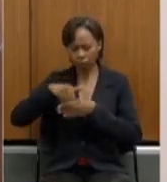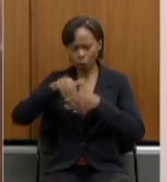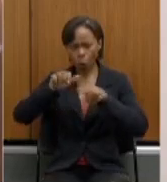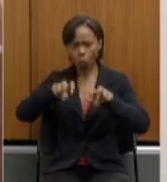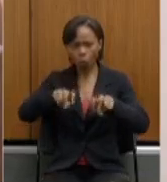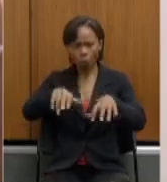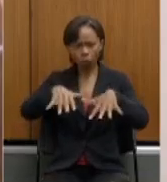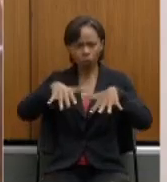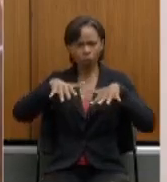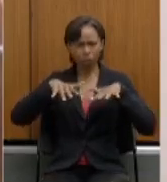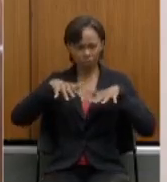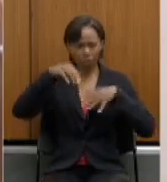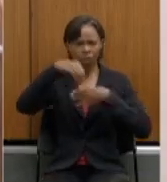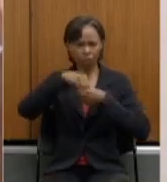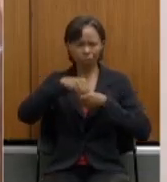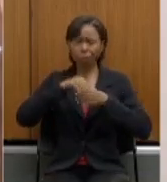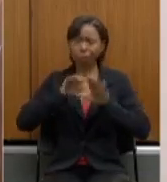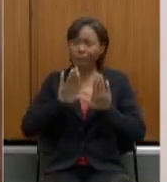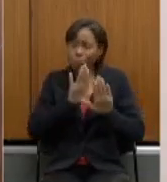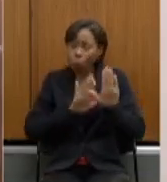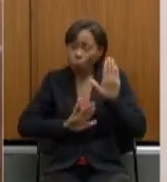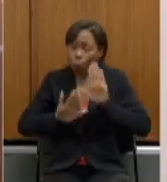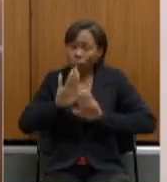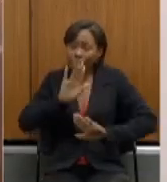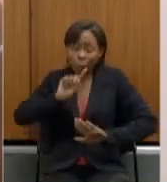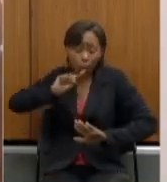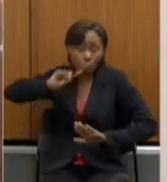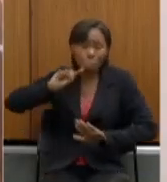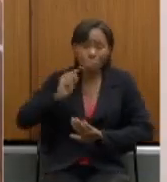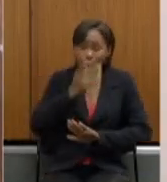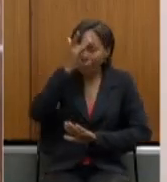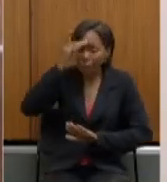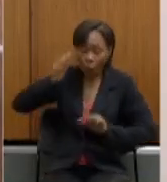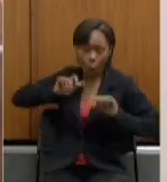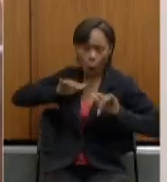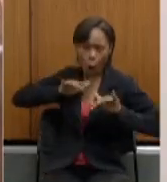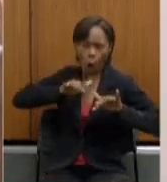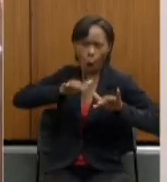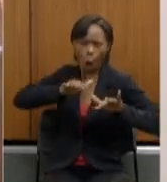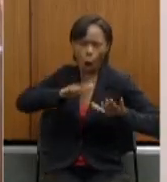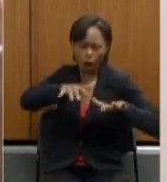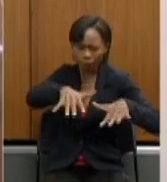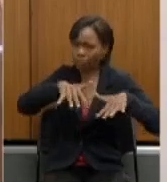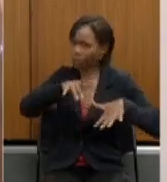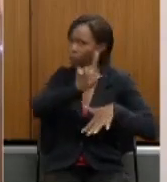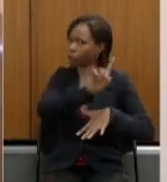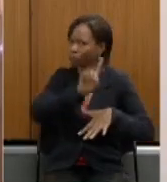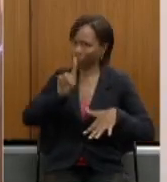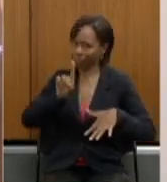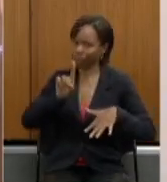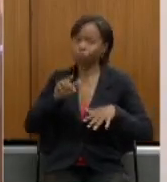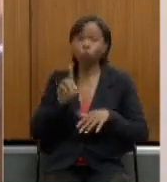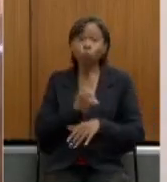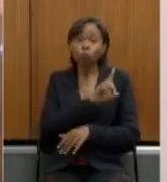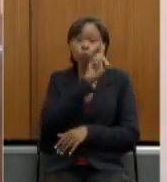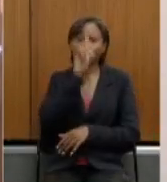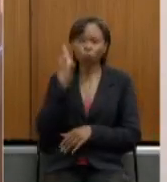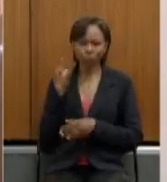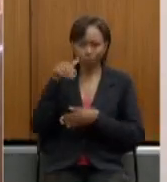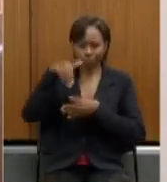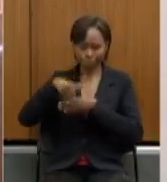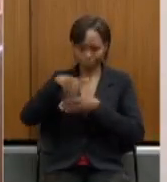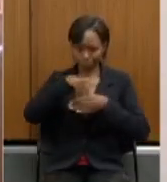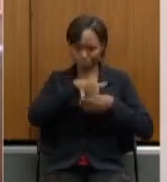cuidados para não se ter mil pessoas invadindo o plenário da casa no dia da votação nós